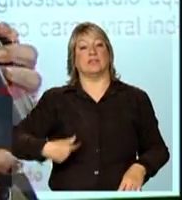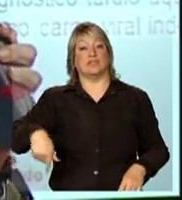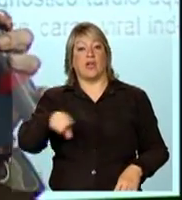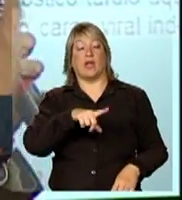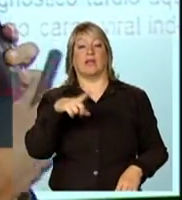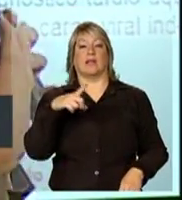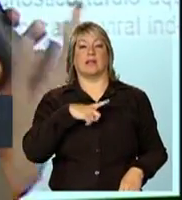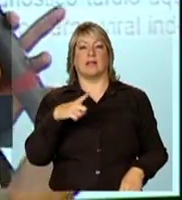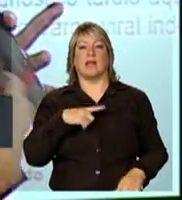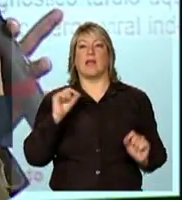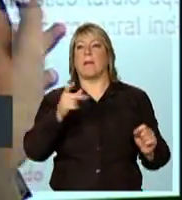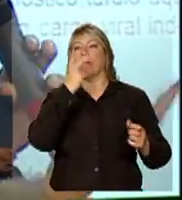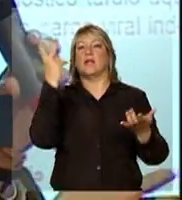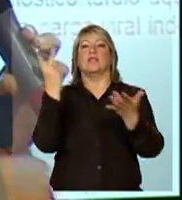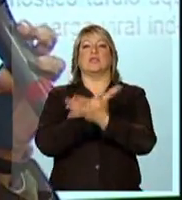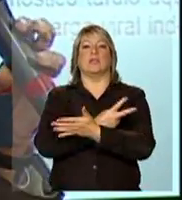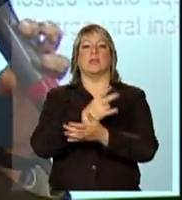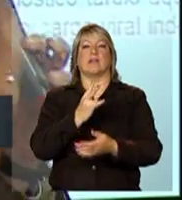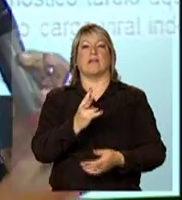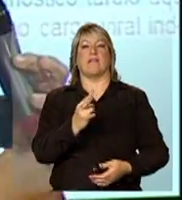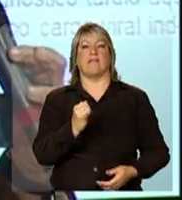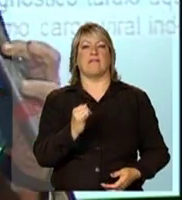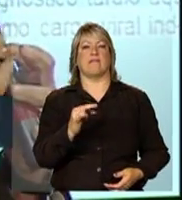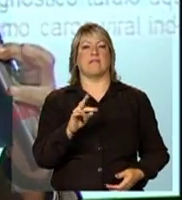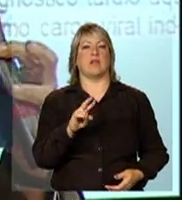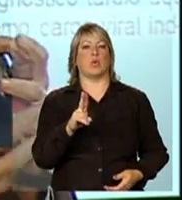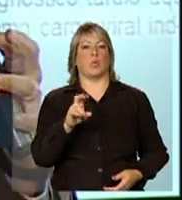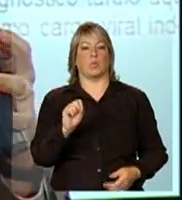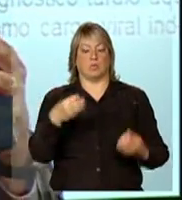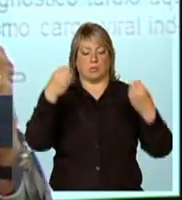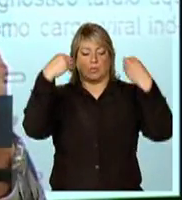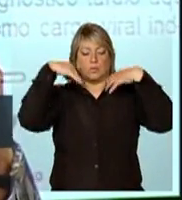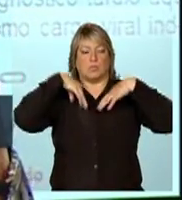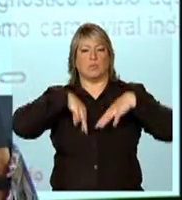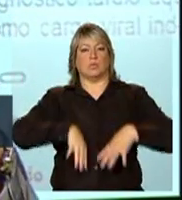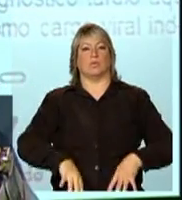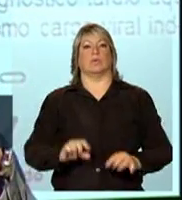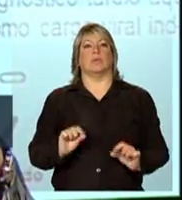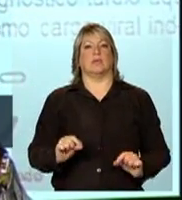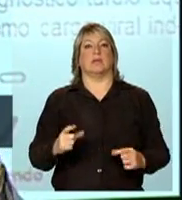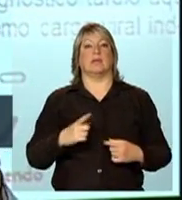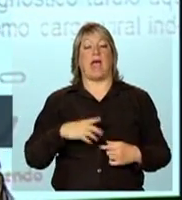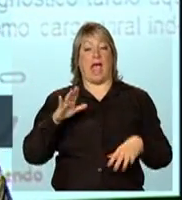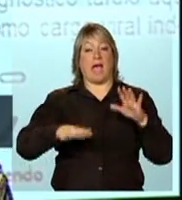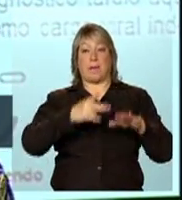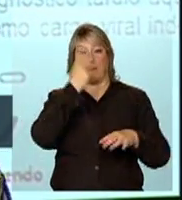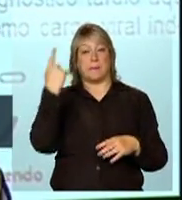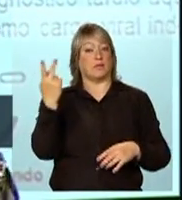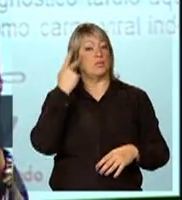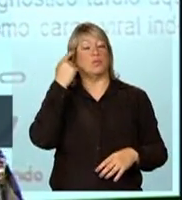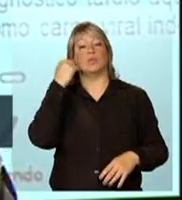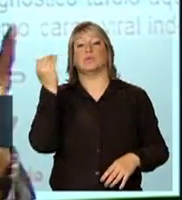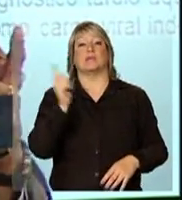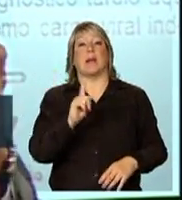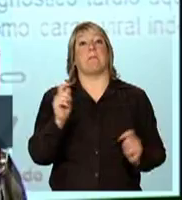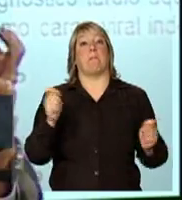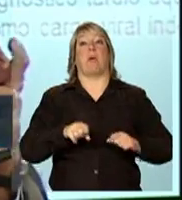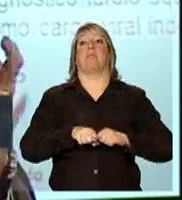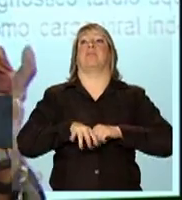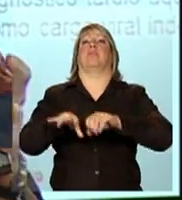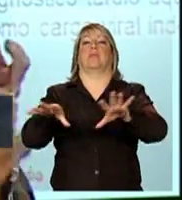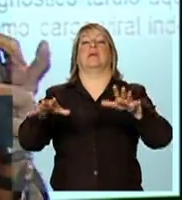pessoas com carga viral elevada, vamos dizer assim, com vírus circulando no organismo dela, capazes de transmitir para outras pessoas. Então,